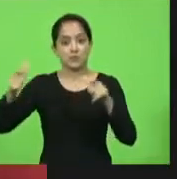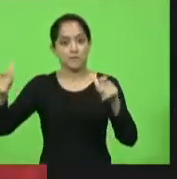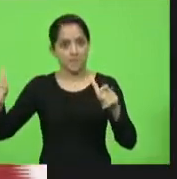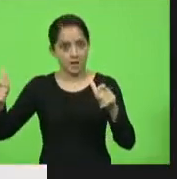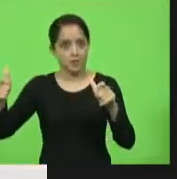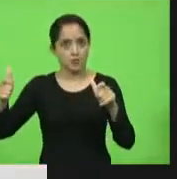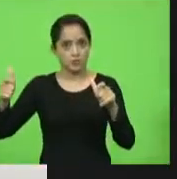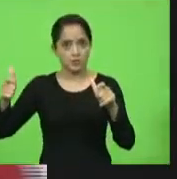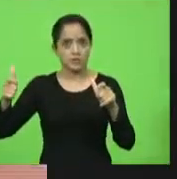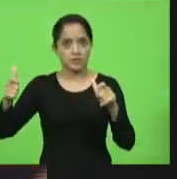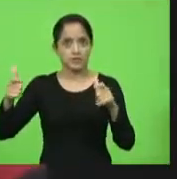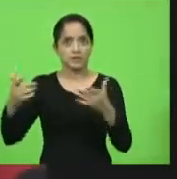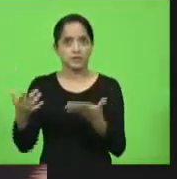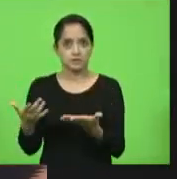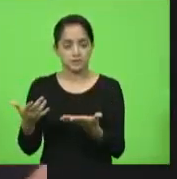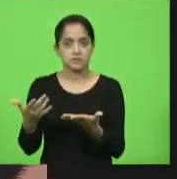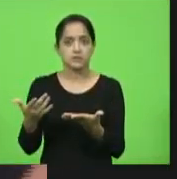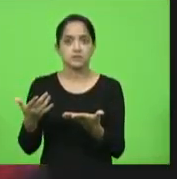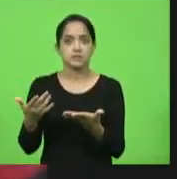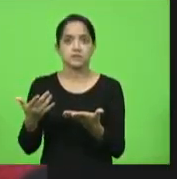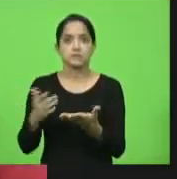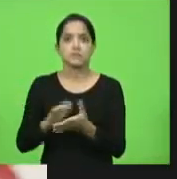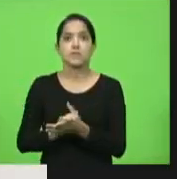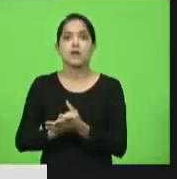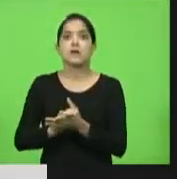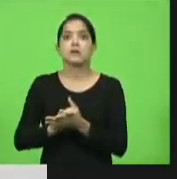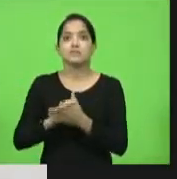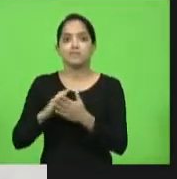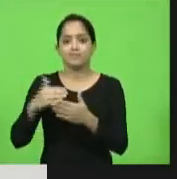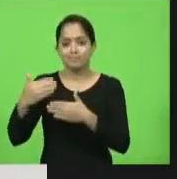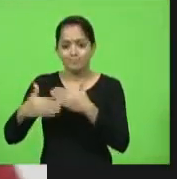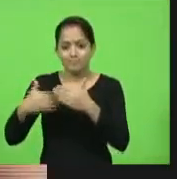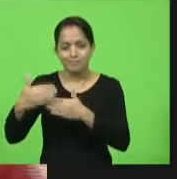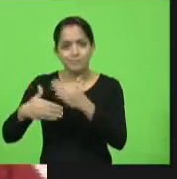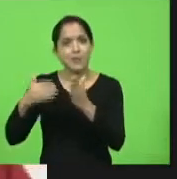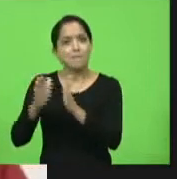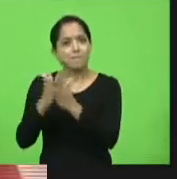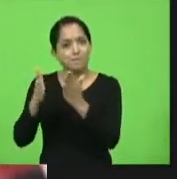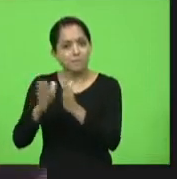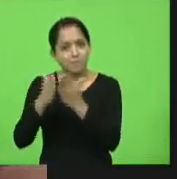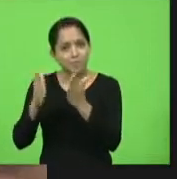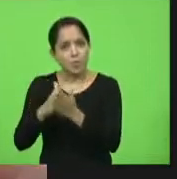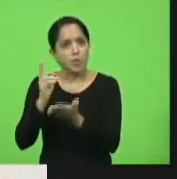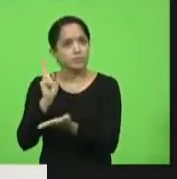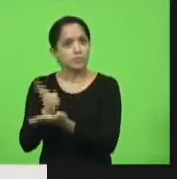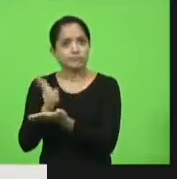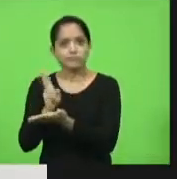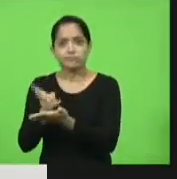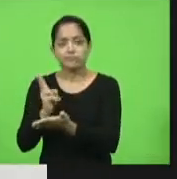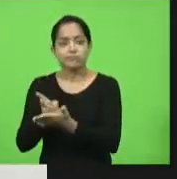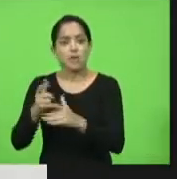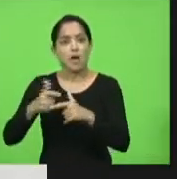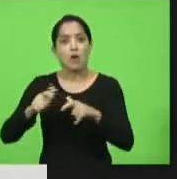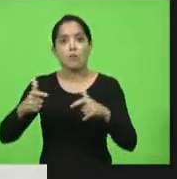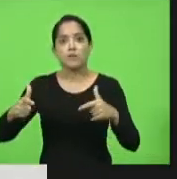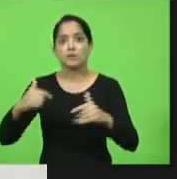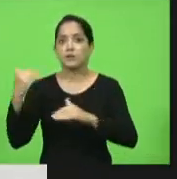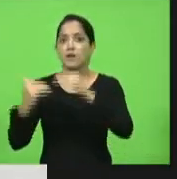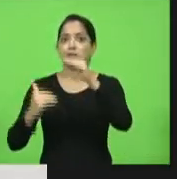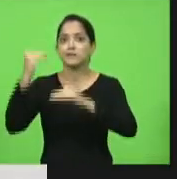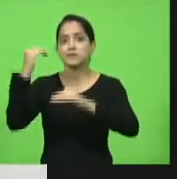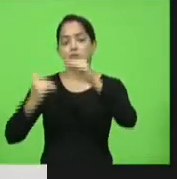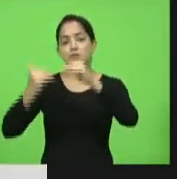números expressivos cada vez mais pobre aumentando a desigualdade social.